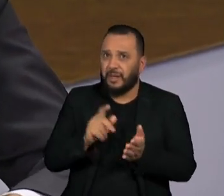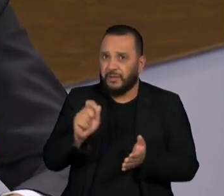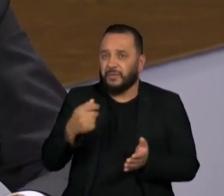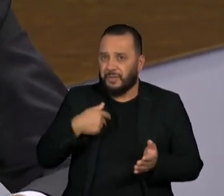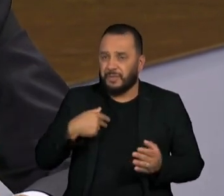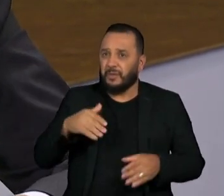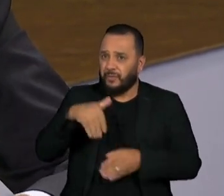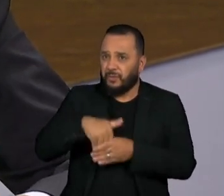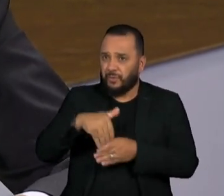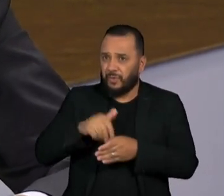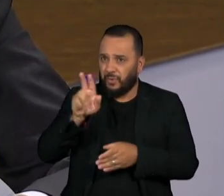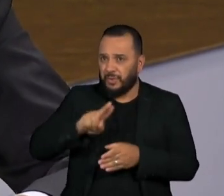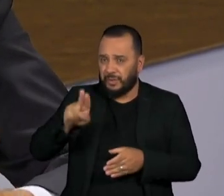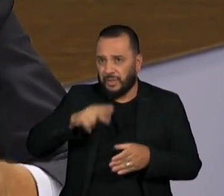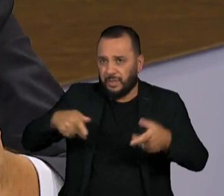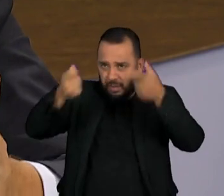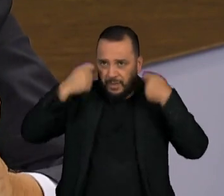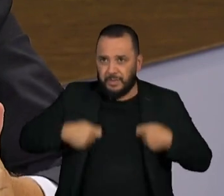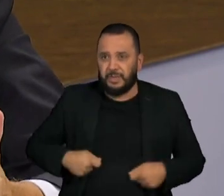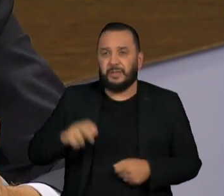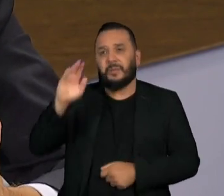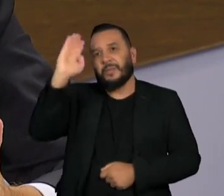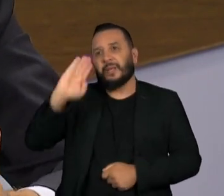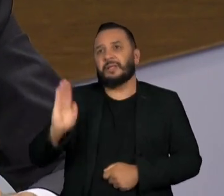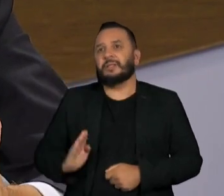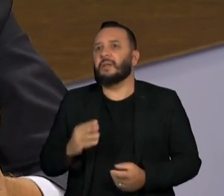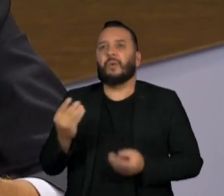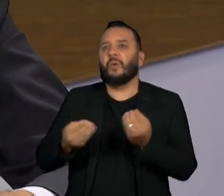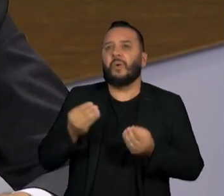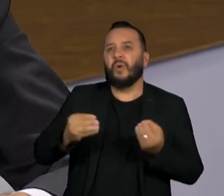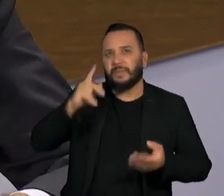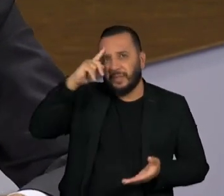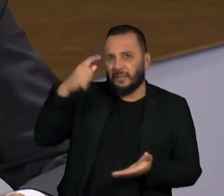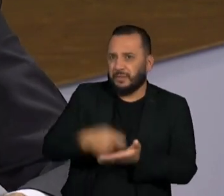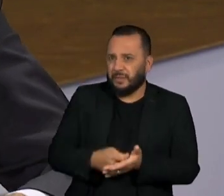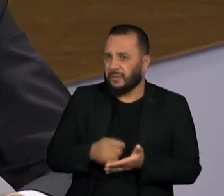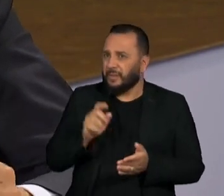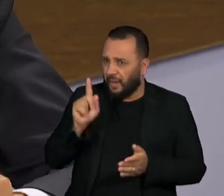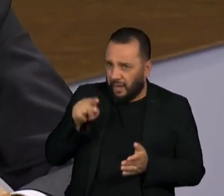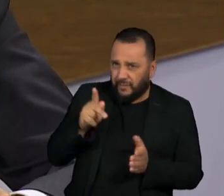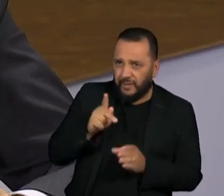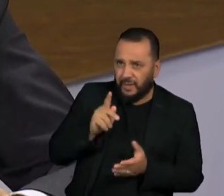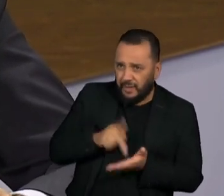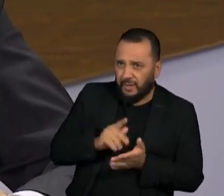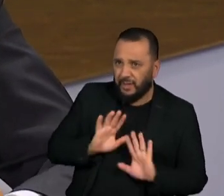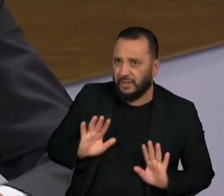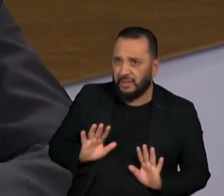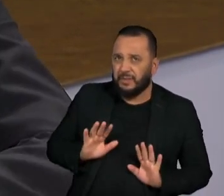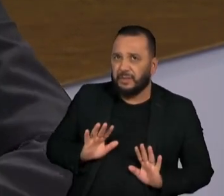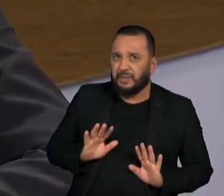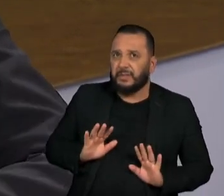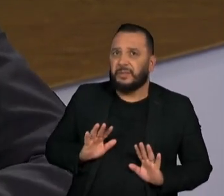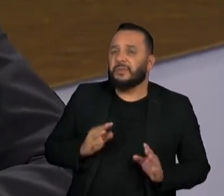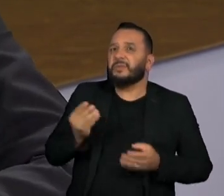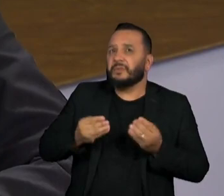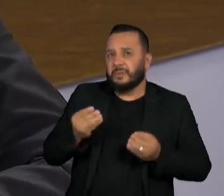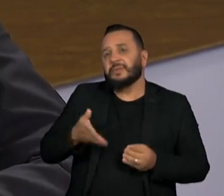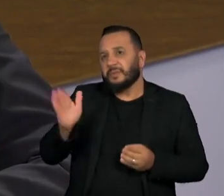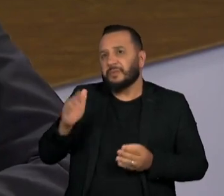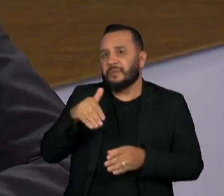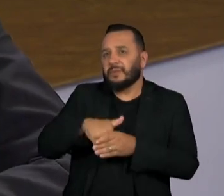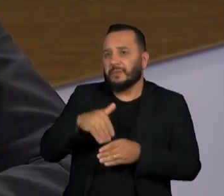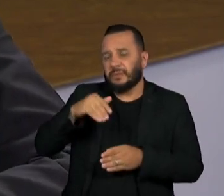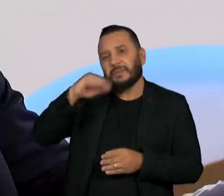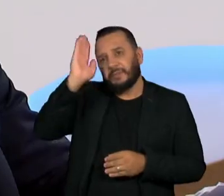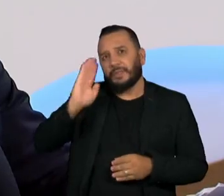usando a camisa do Brasil no dia da eleição, como o senhor tomou a decisão, se foi verdade isso, de votar com essa camisa do Brasil?